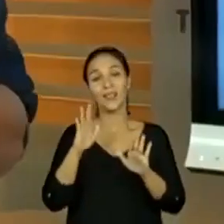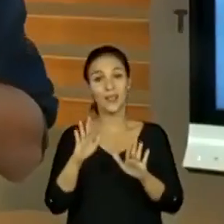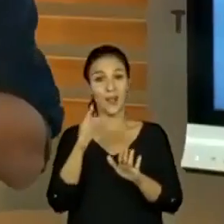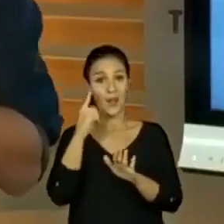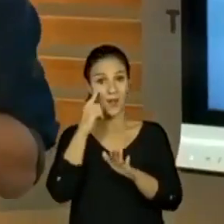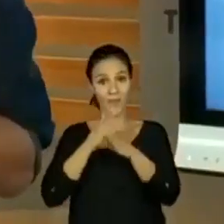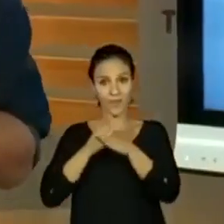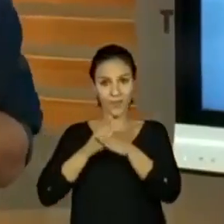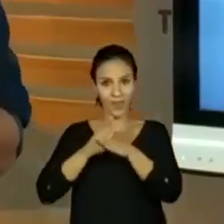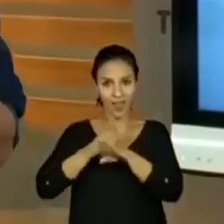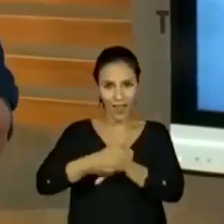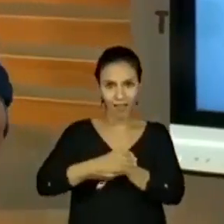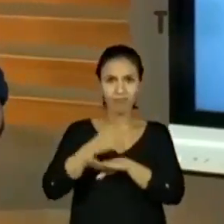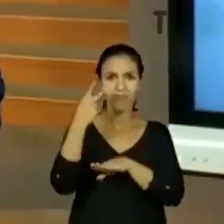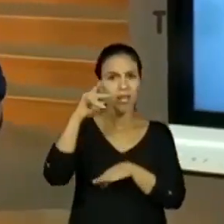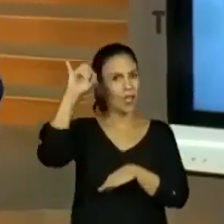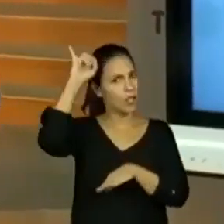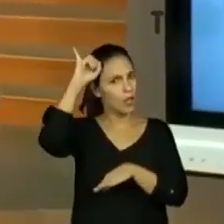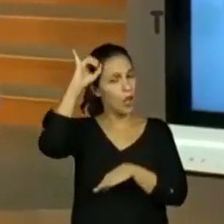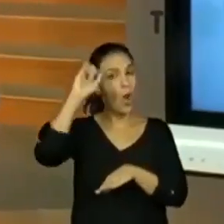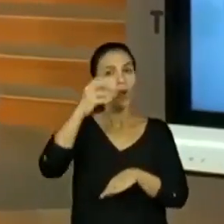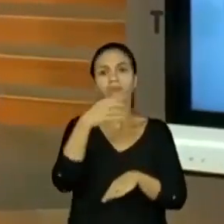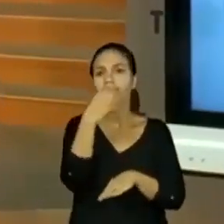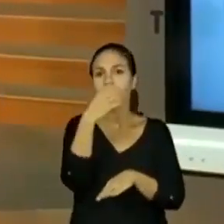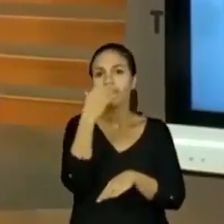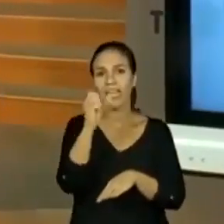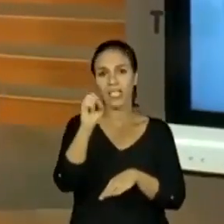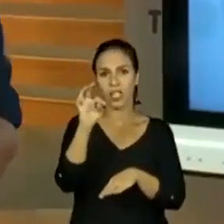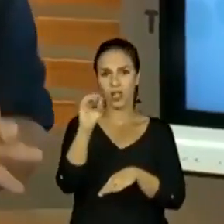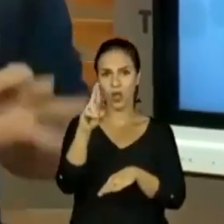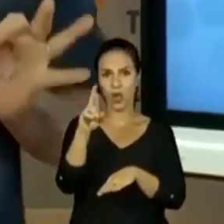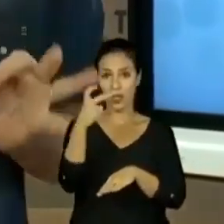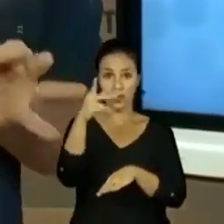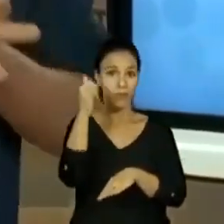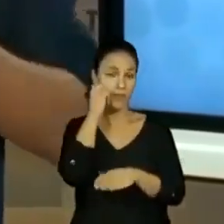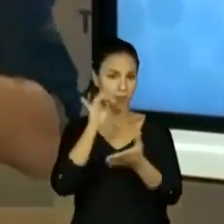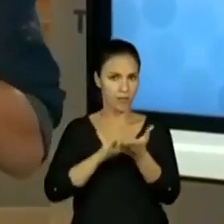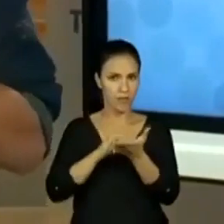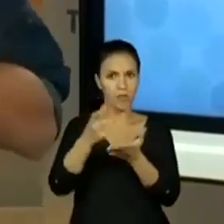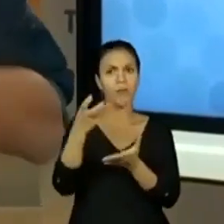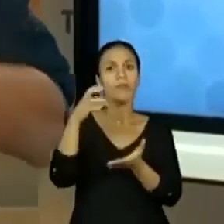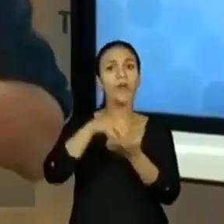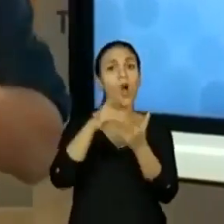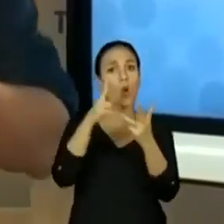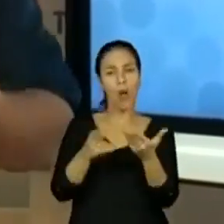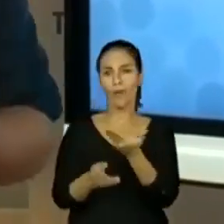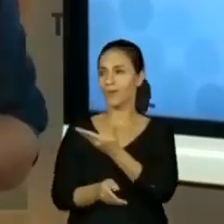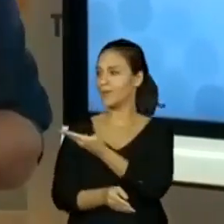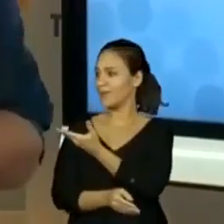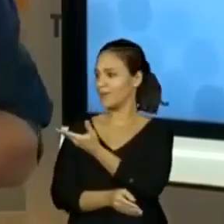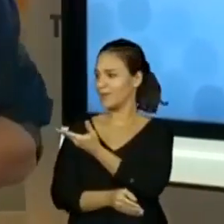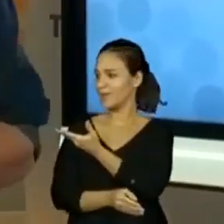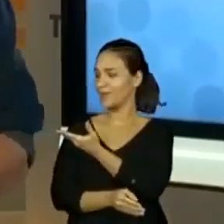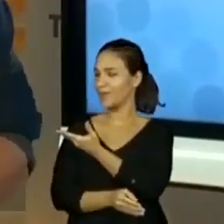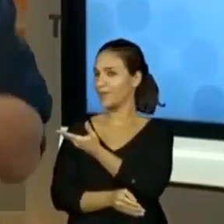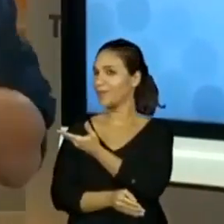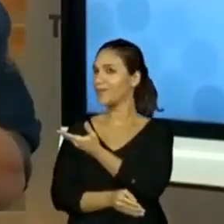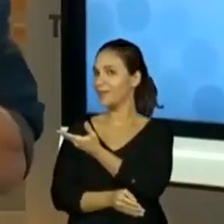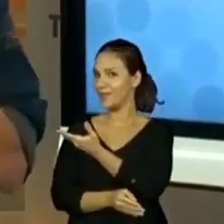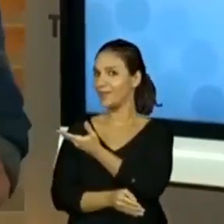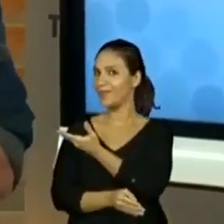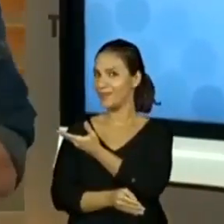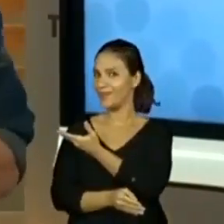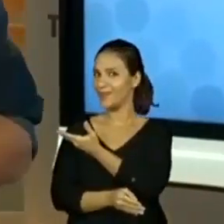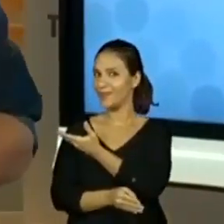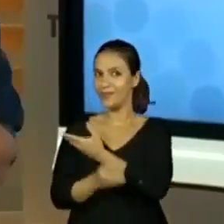Você vai acessar a loja de aplicativos do seu celular e vai digitar Centro de Mídias SP Educação Infantil